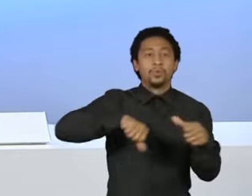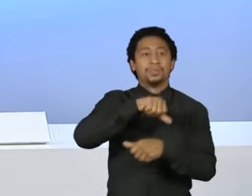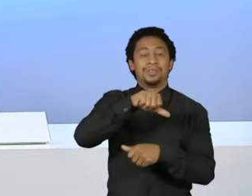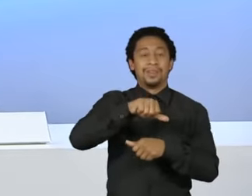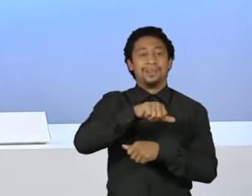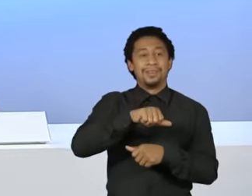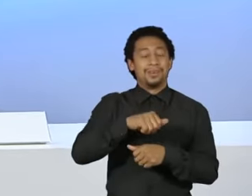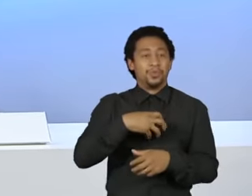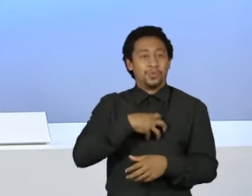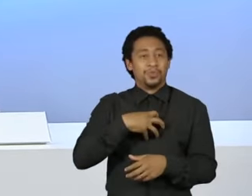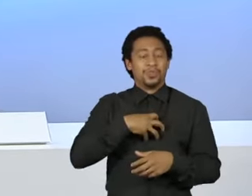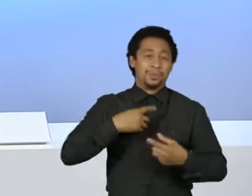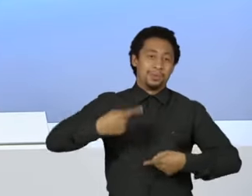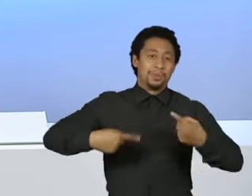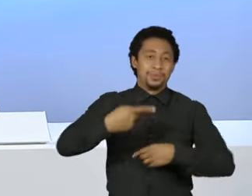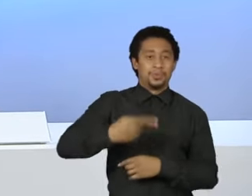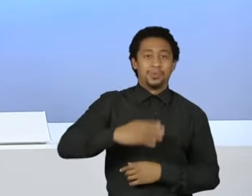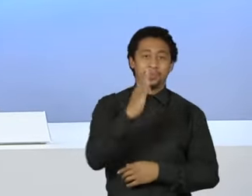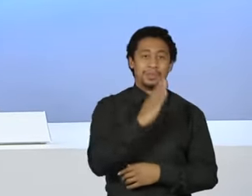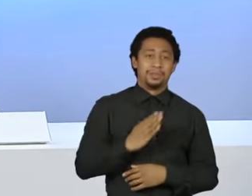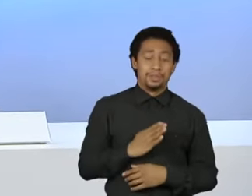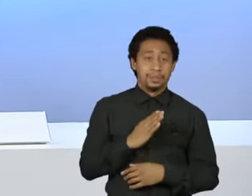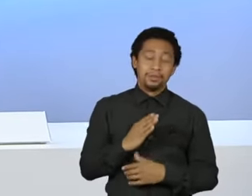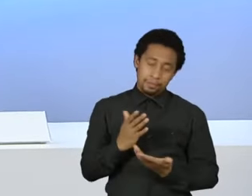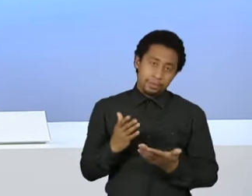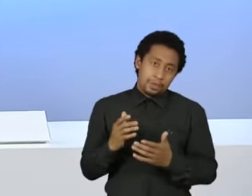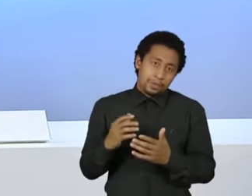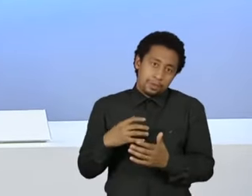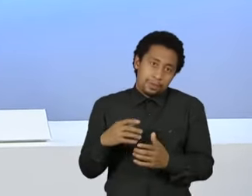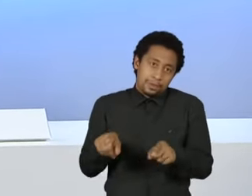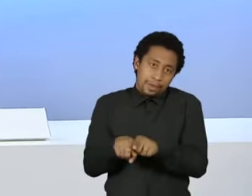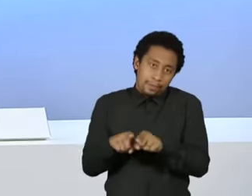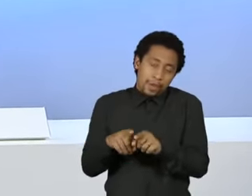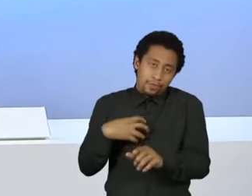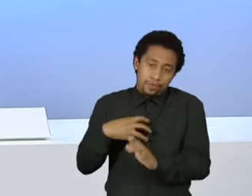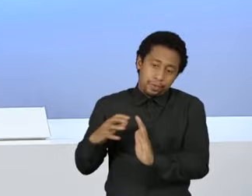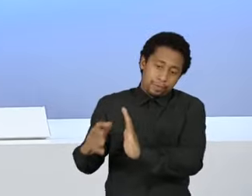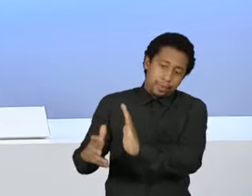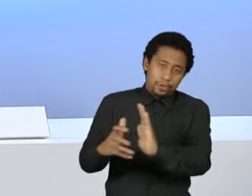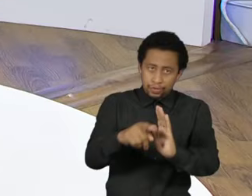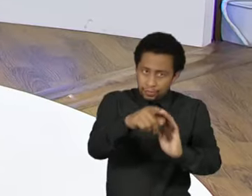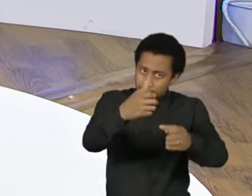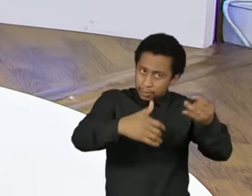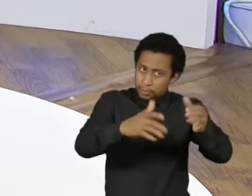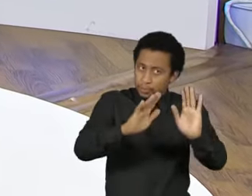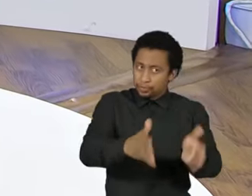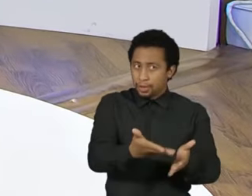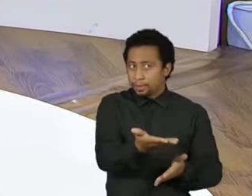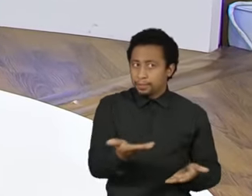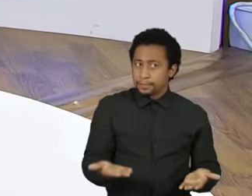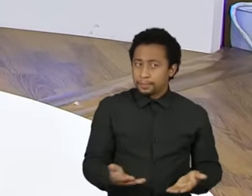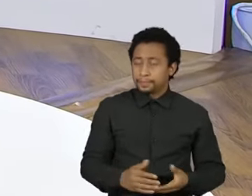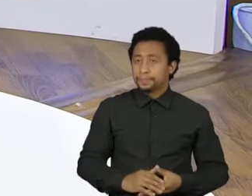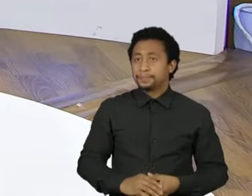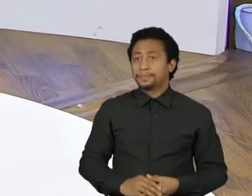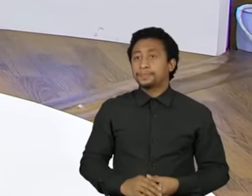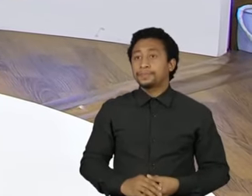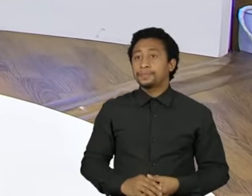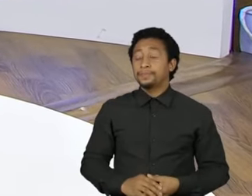do sistema político brasileiro? E aí, pensando na questão partidária, que o senhor já mencionou aí anteriormente? Veja bem,